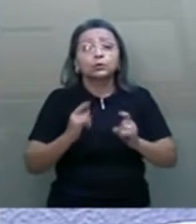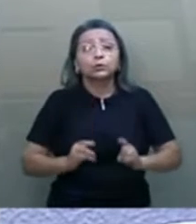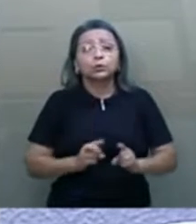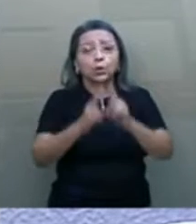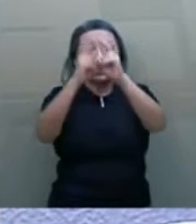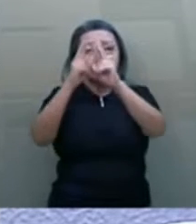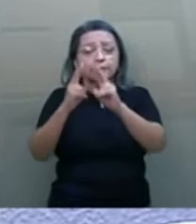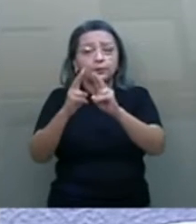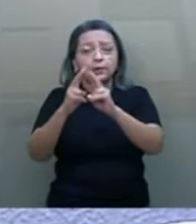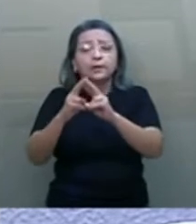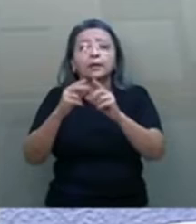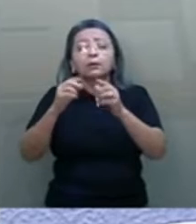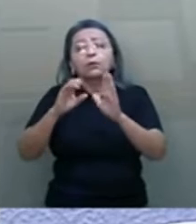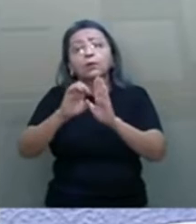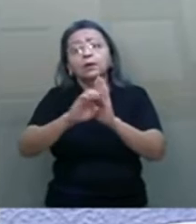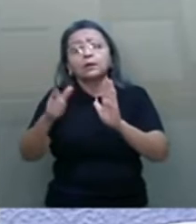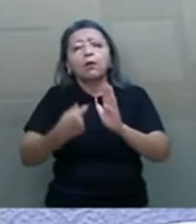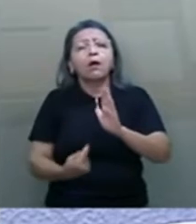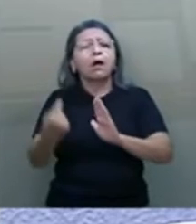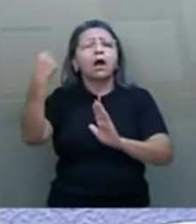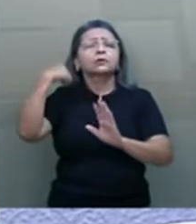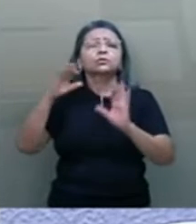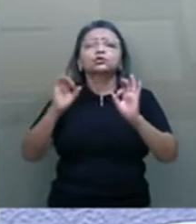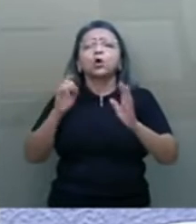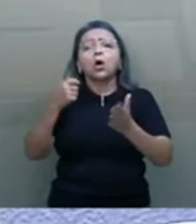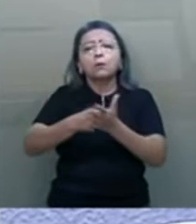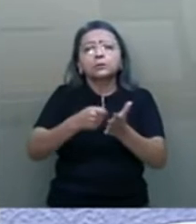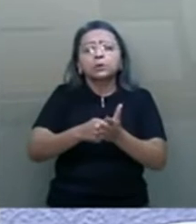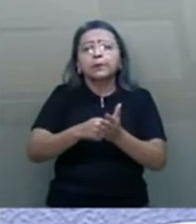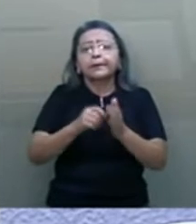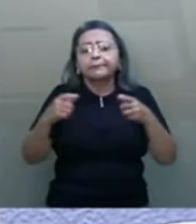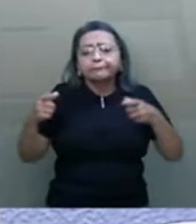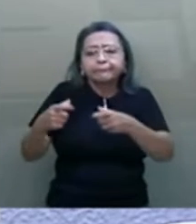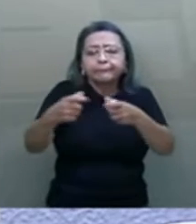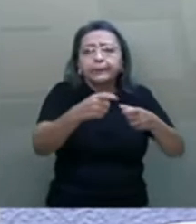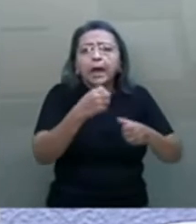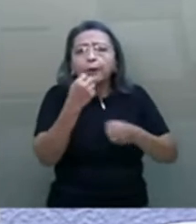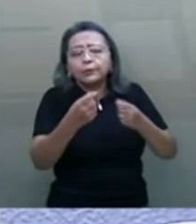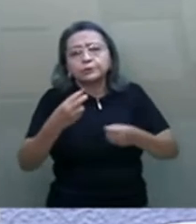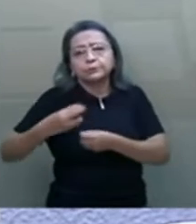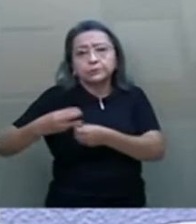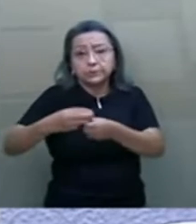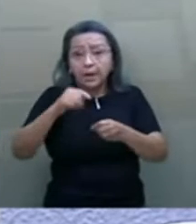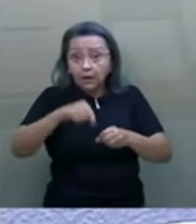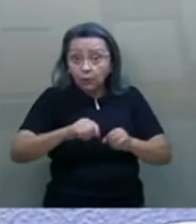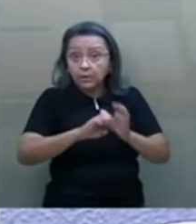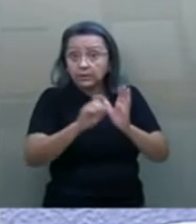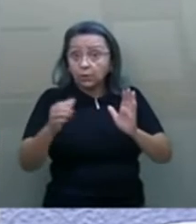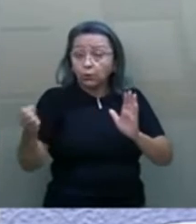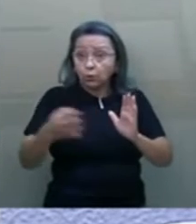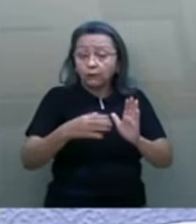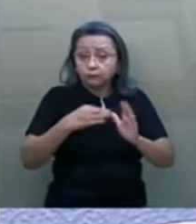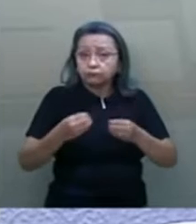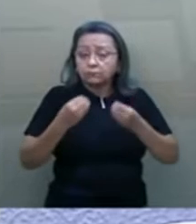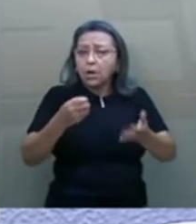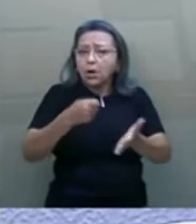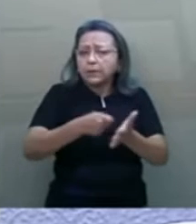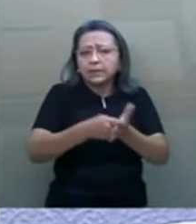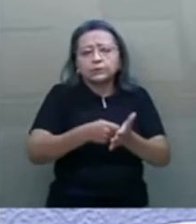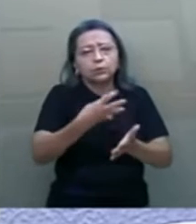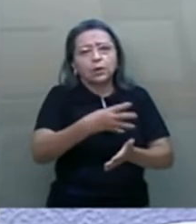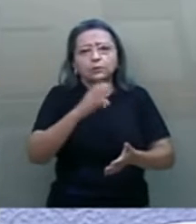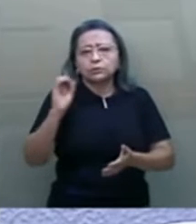Os editais anteriores só traziam obrigações para os distritos-sedes dos municípios. E com esse edital agora, trazemos obrigações de